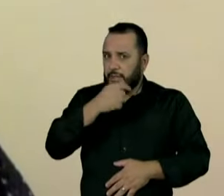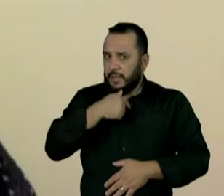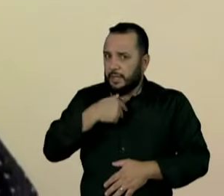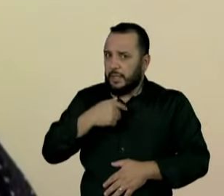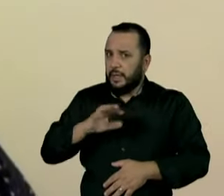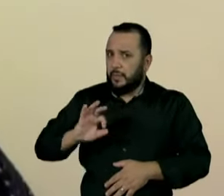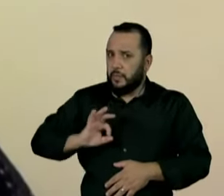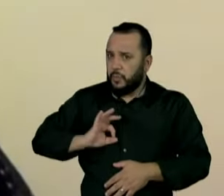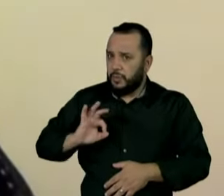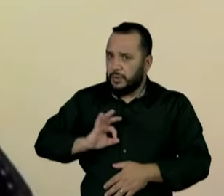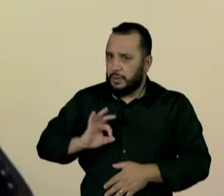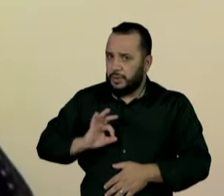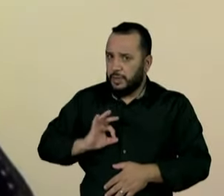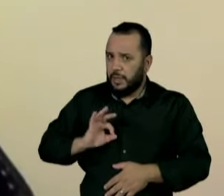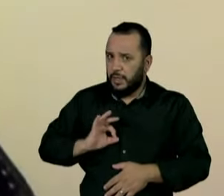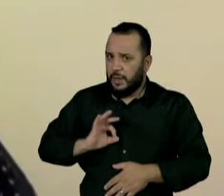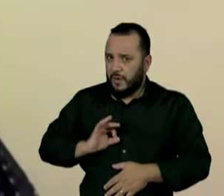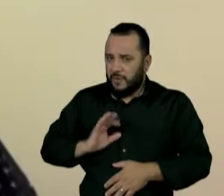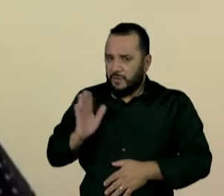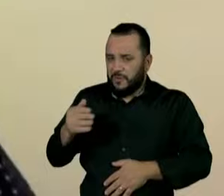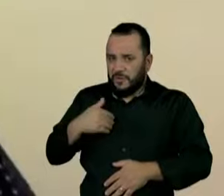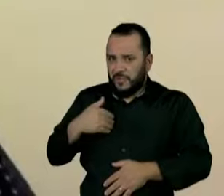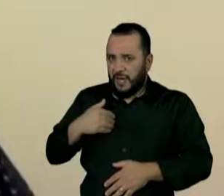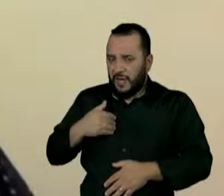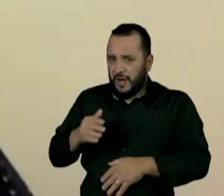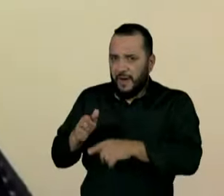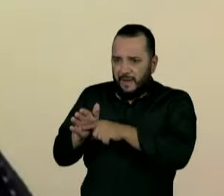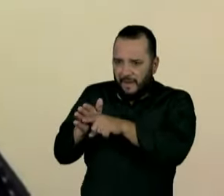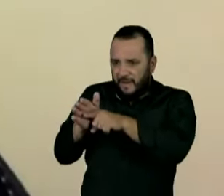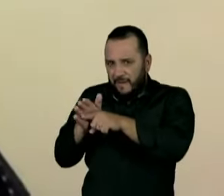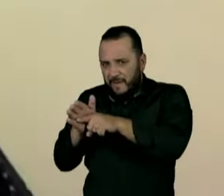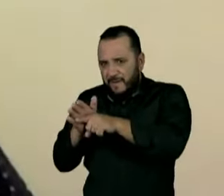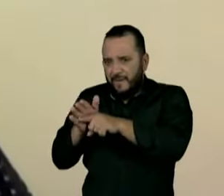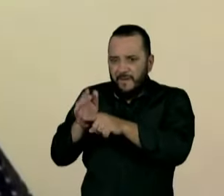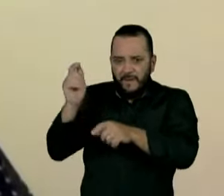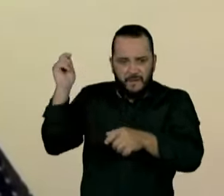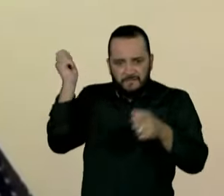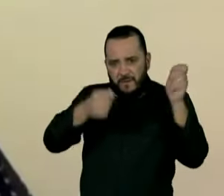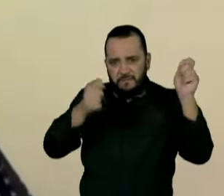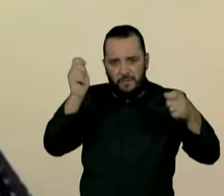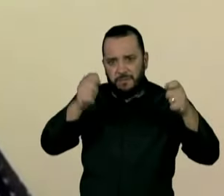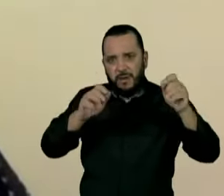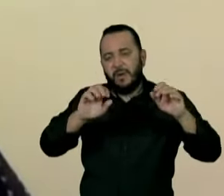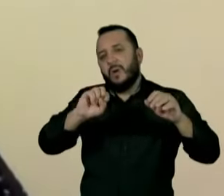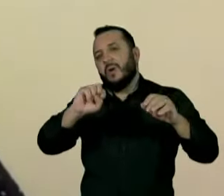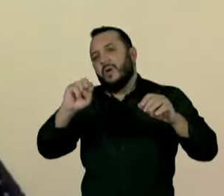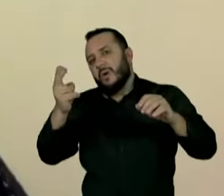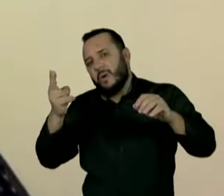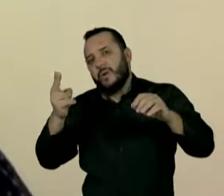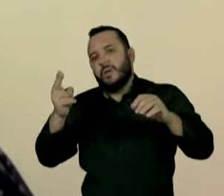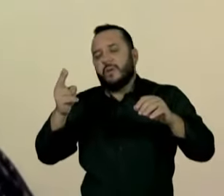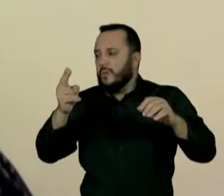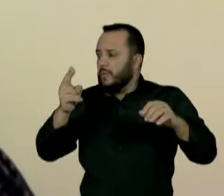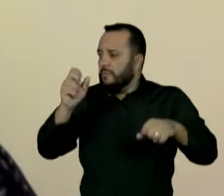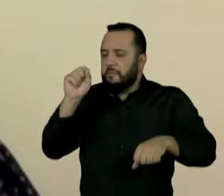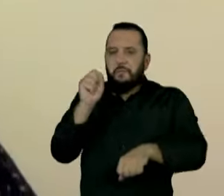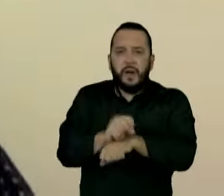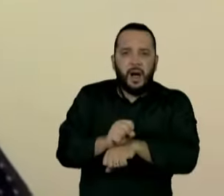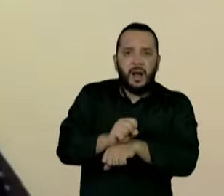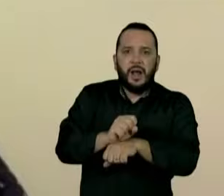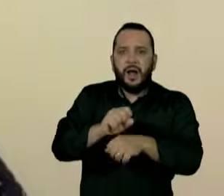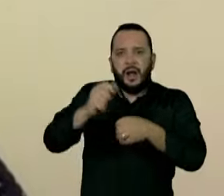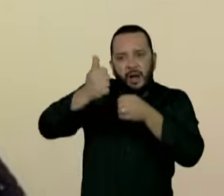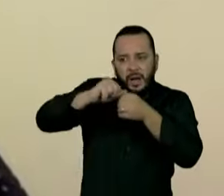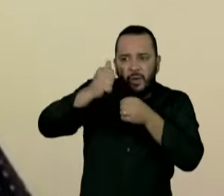policiais como um objetivo na campanha? O senhor manteria essas operações policiais na Cracolândia? Acredita que isso